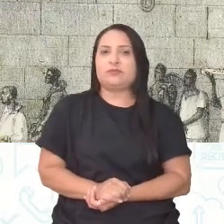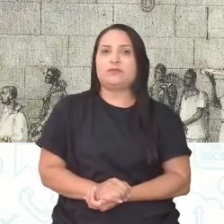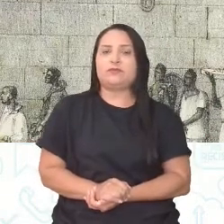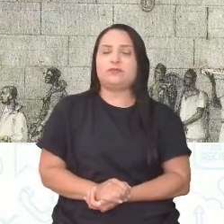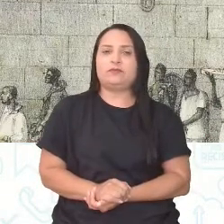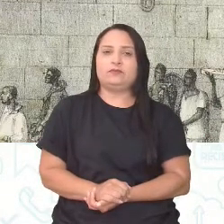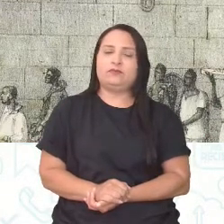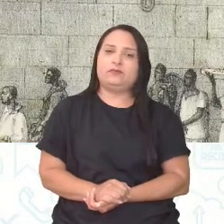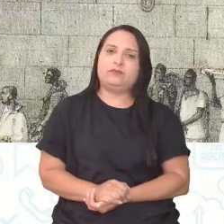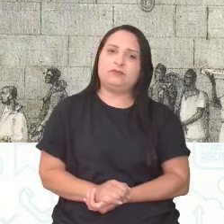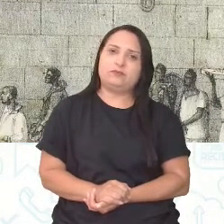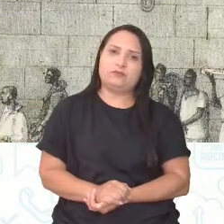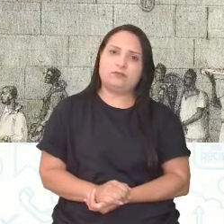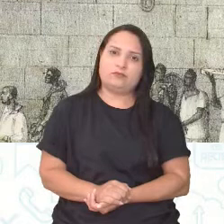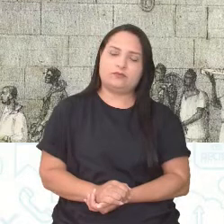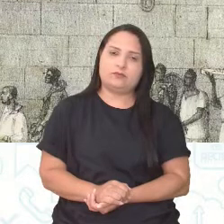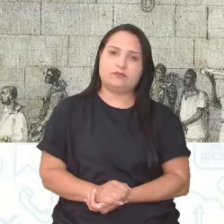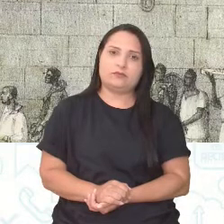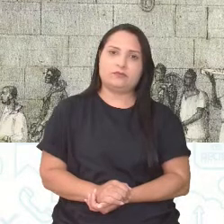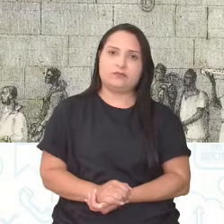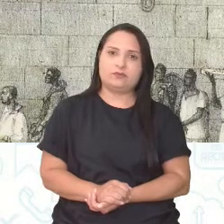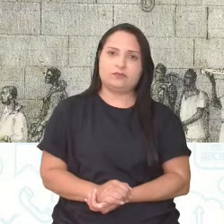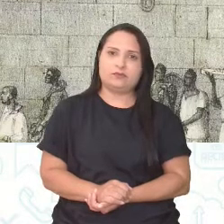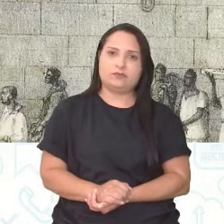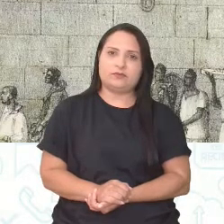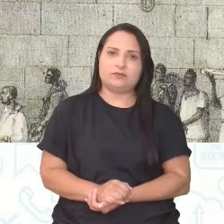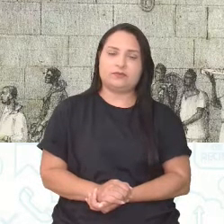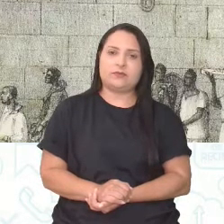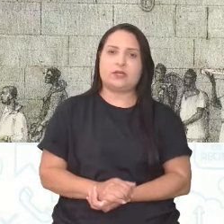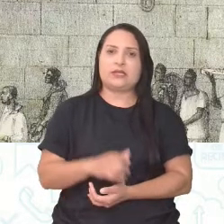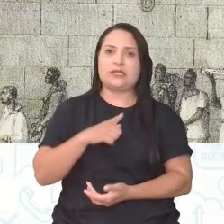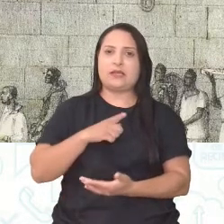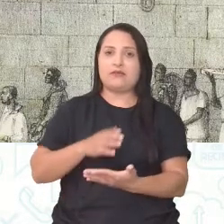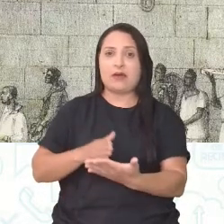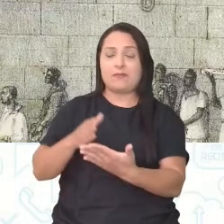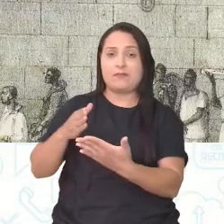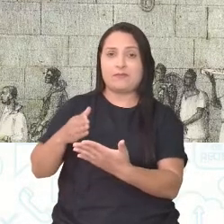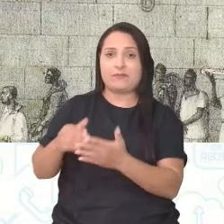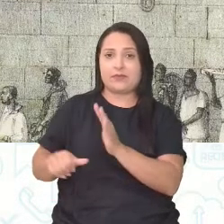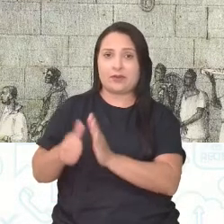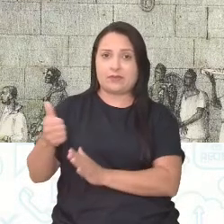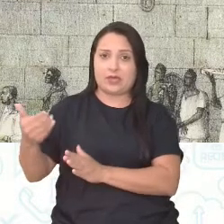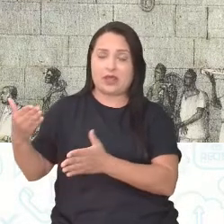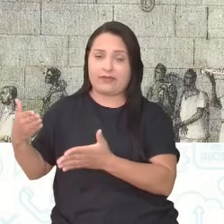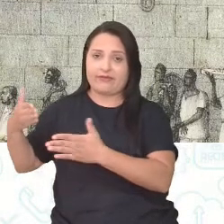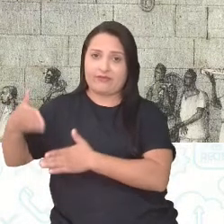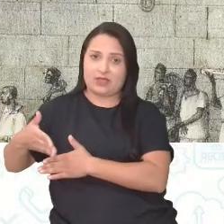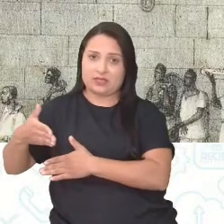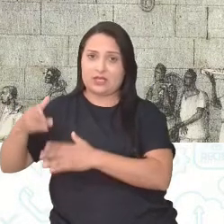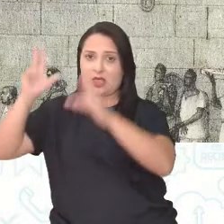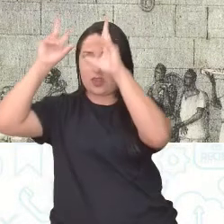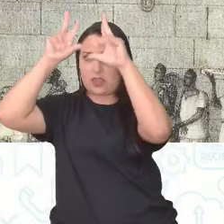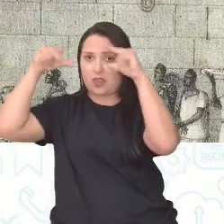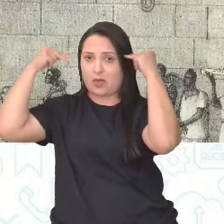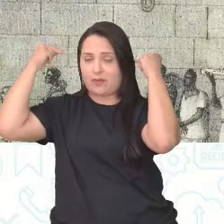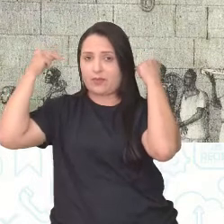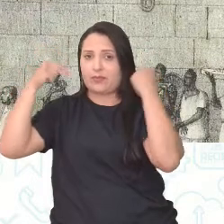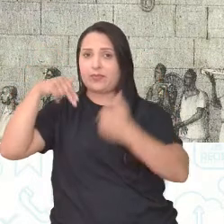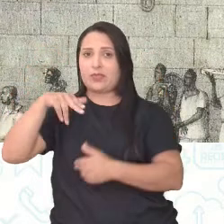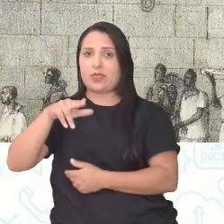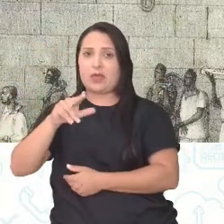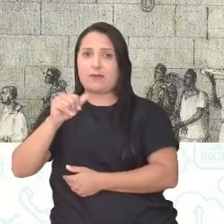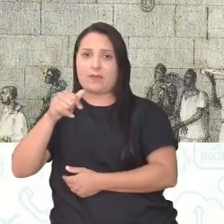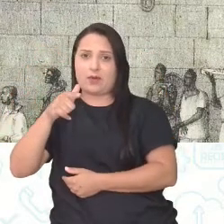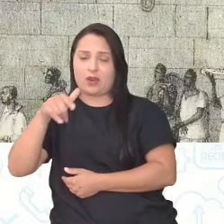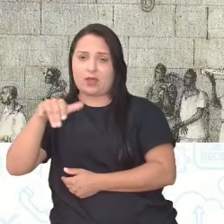na mão, né? Primeiro as invasões napoleônicas. Com os franceses e depois essa